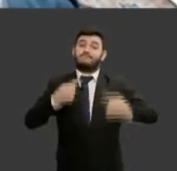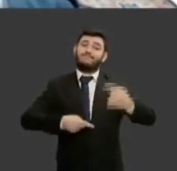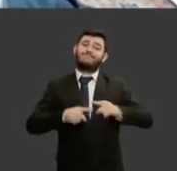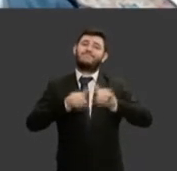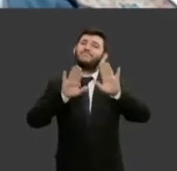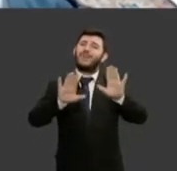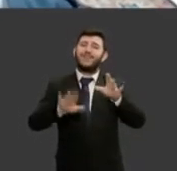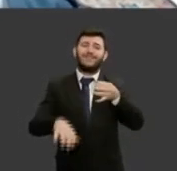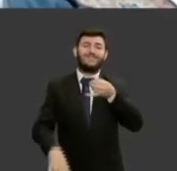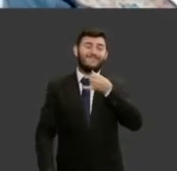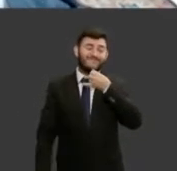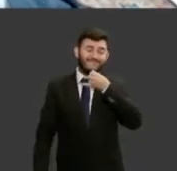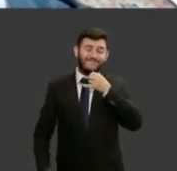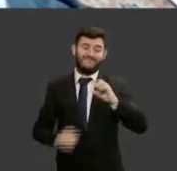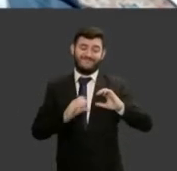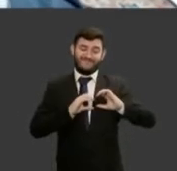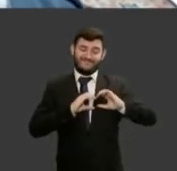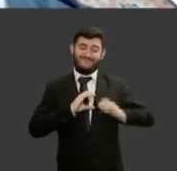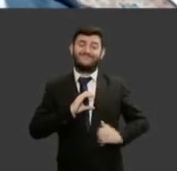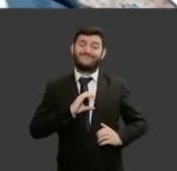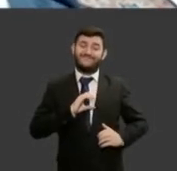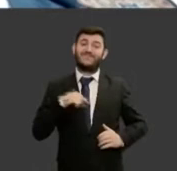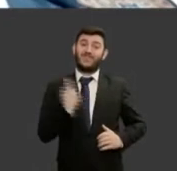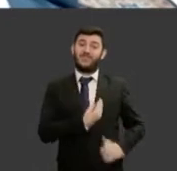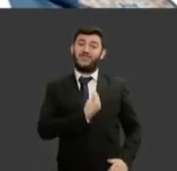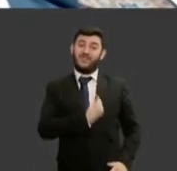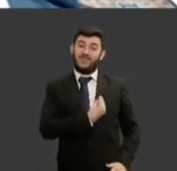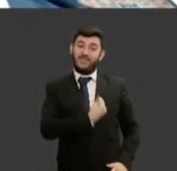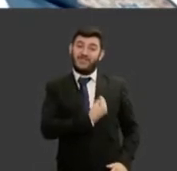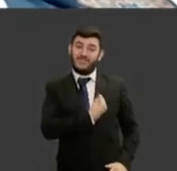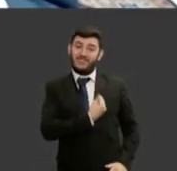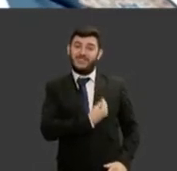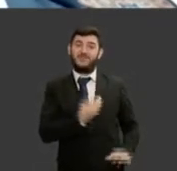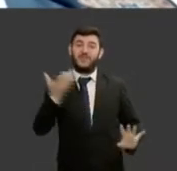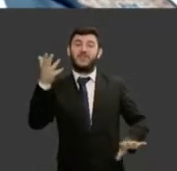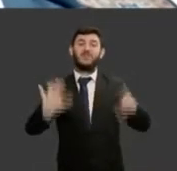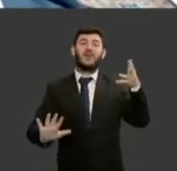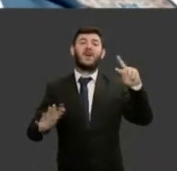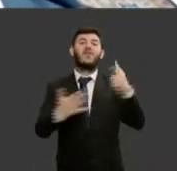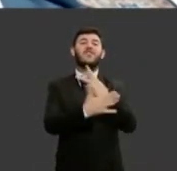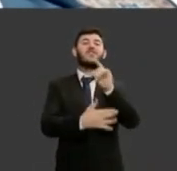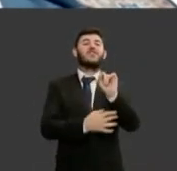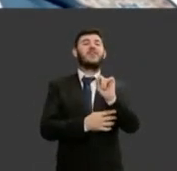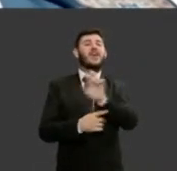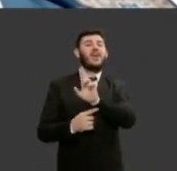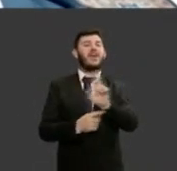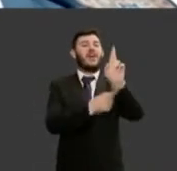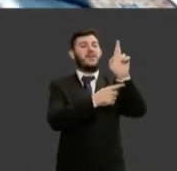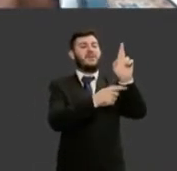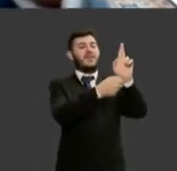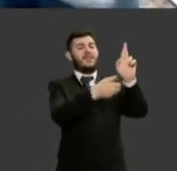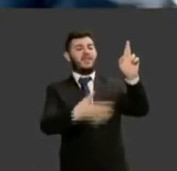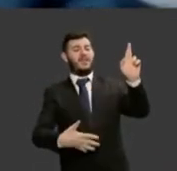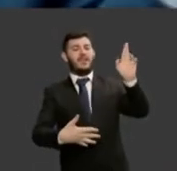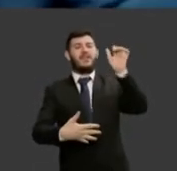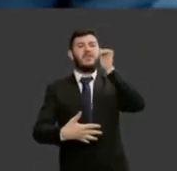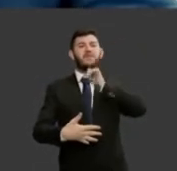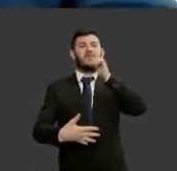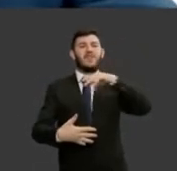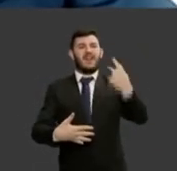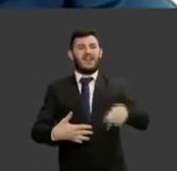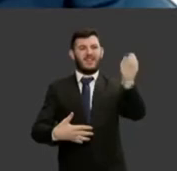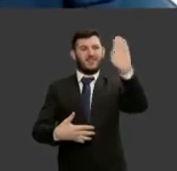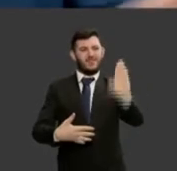vivenciamos um lamentável quadro de subrepresentação feminina no Brasil. Mas estamos